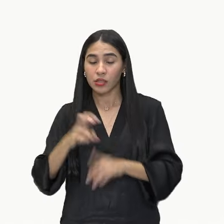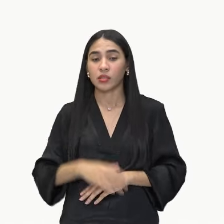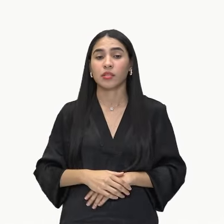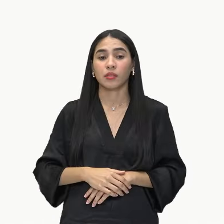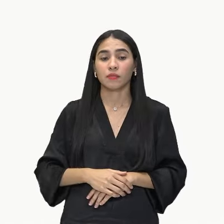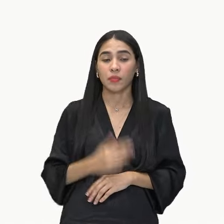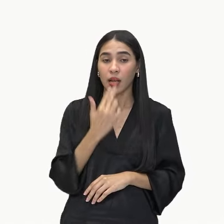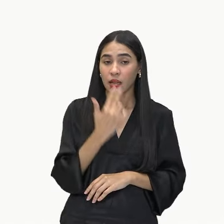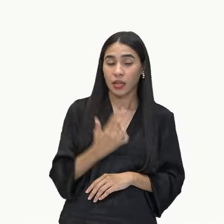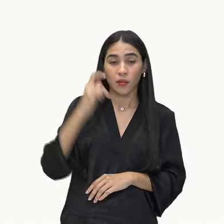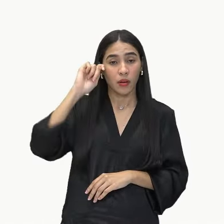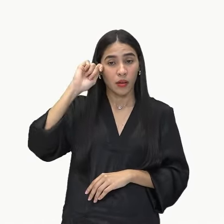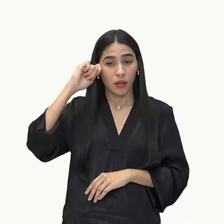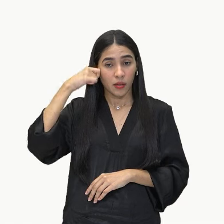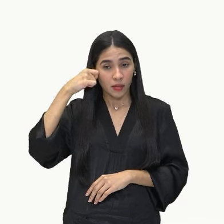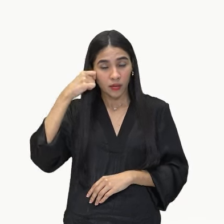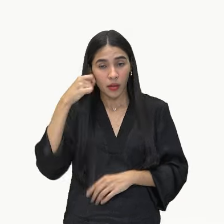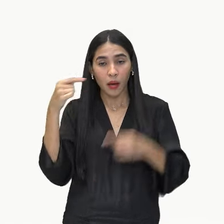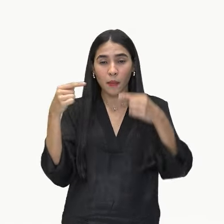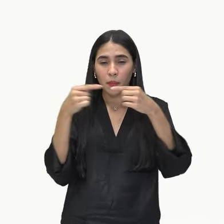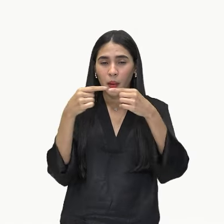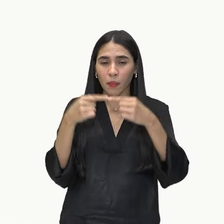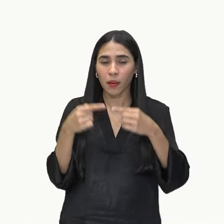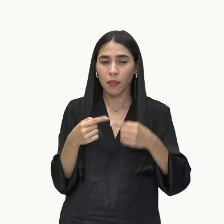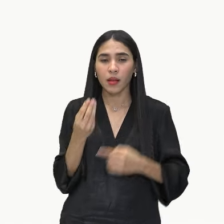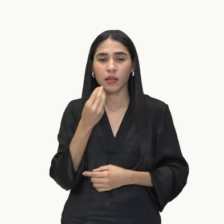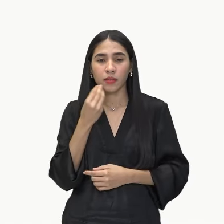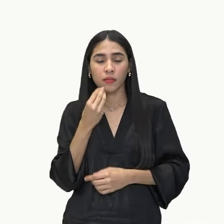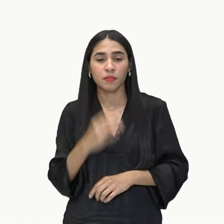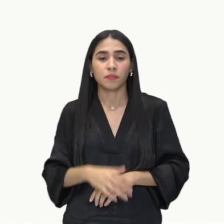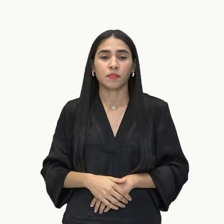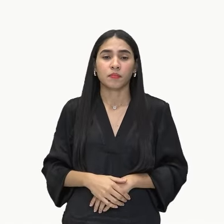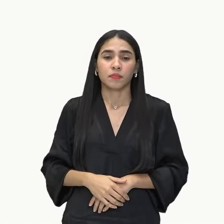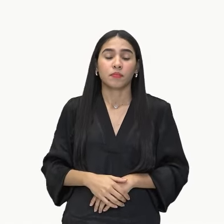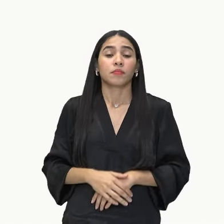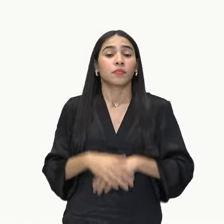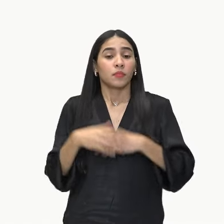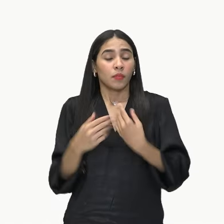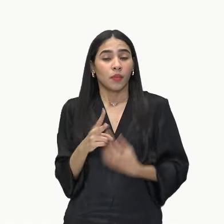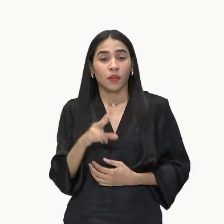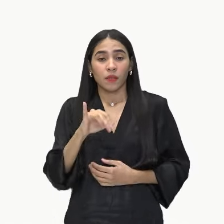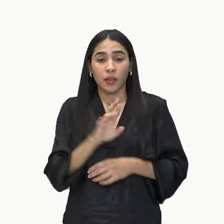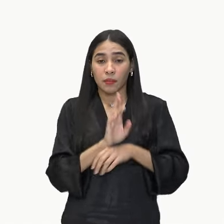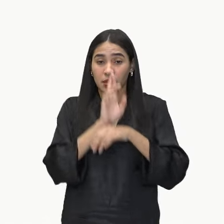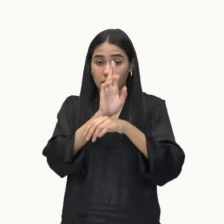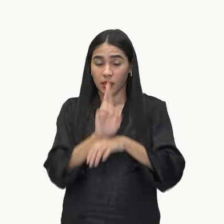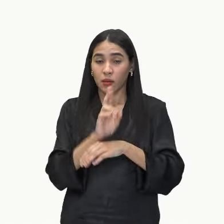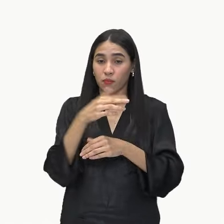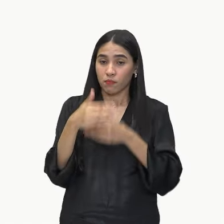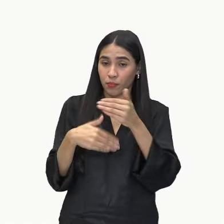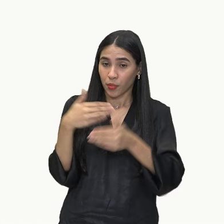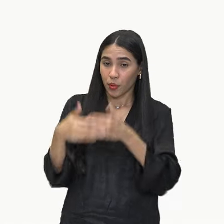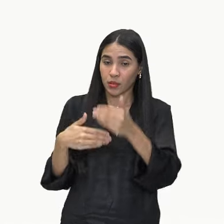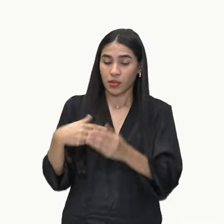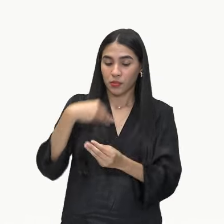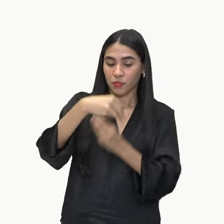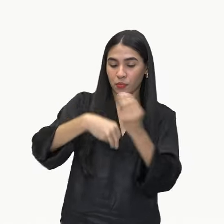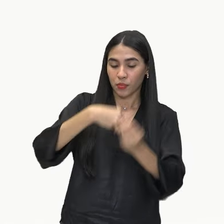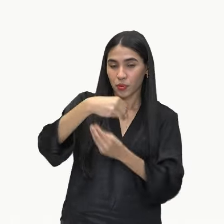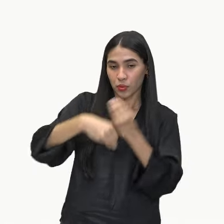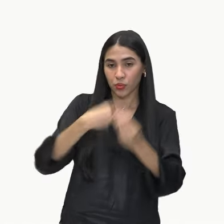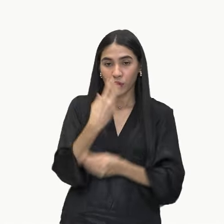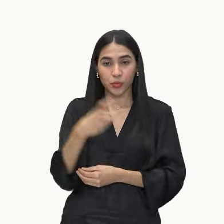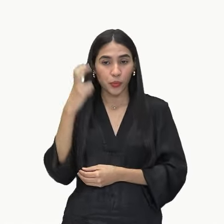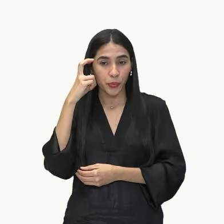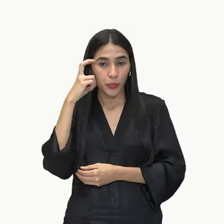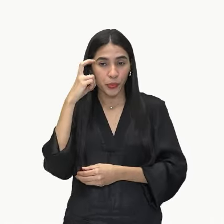africanas, buscando esse entendimento. E já que ele vai representar esse processo de mistura, de miscigenação.